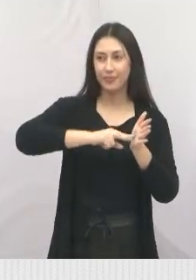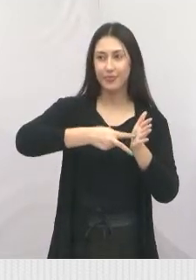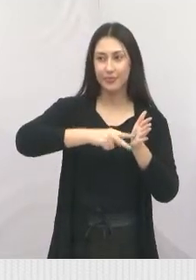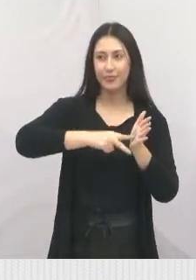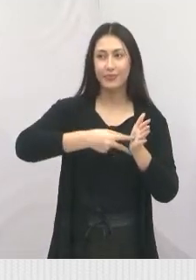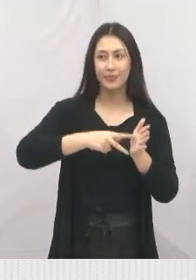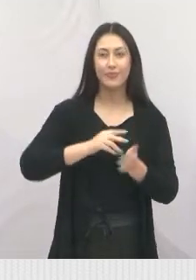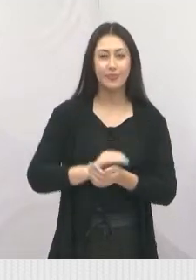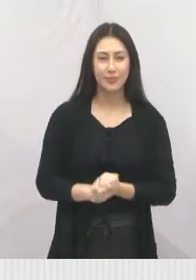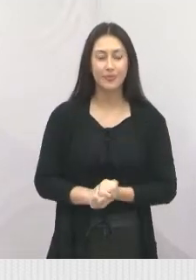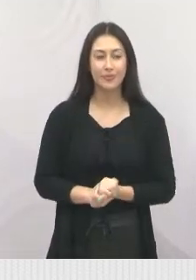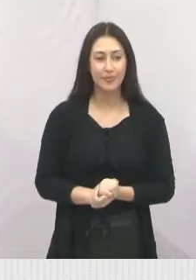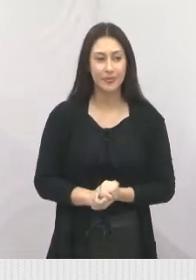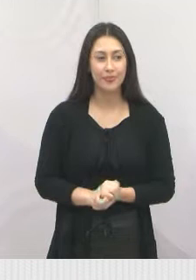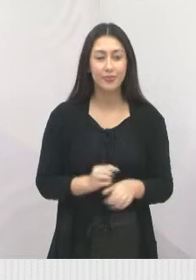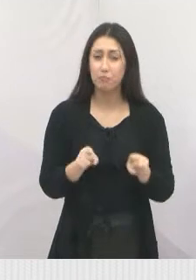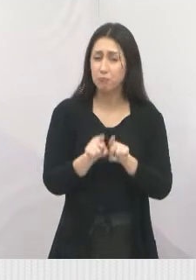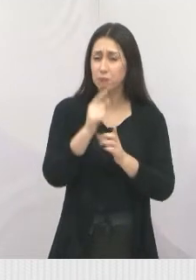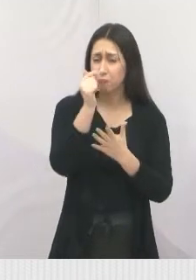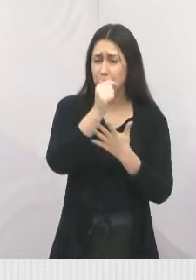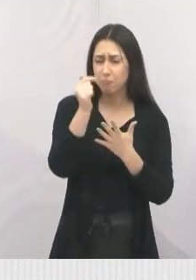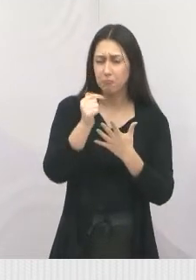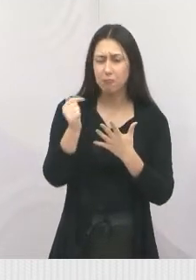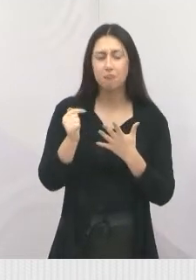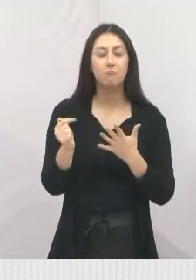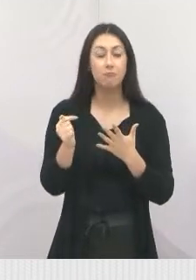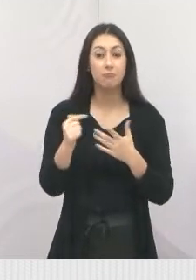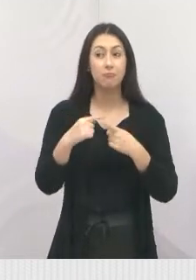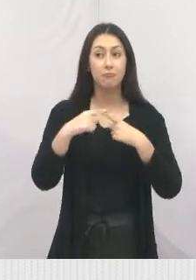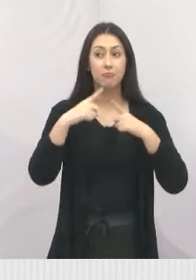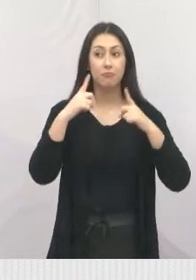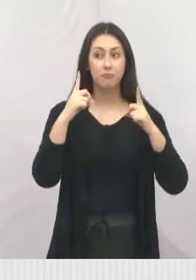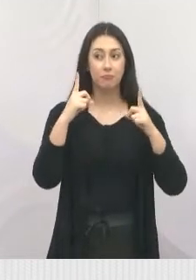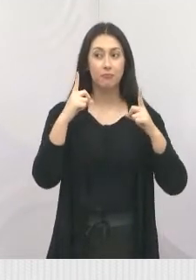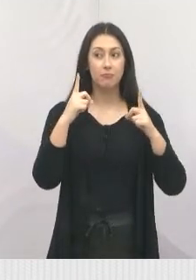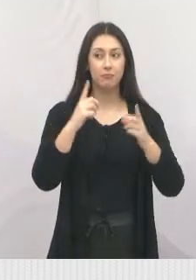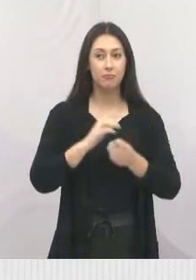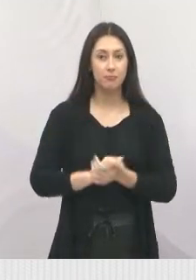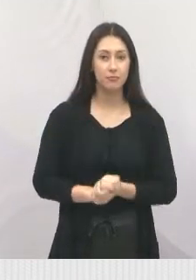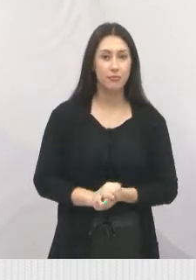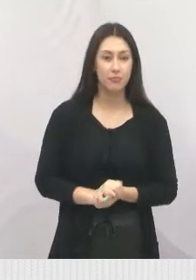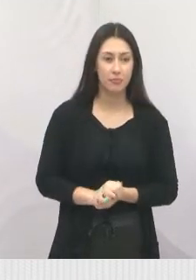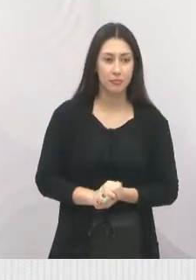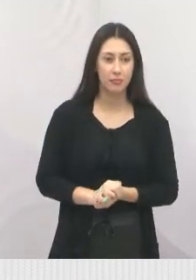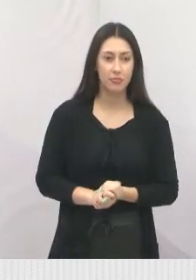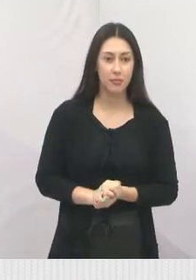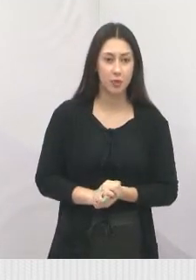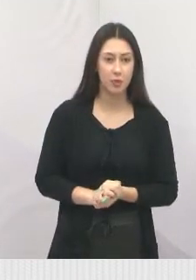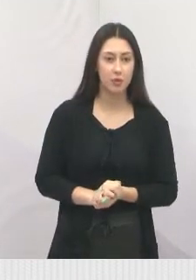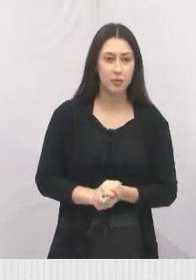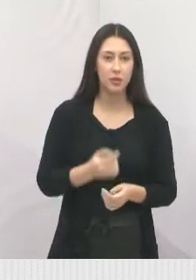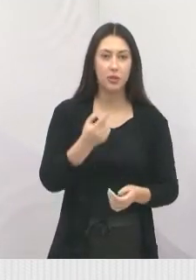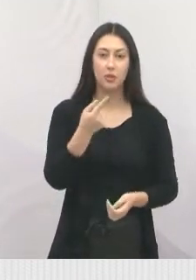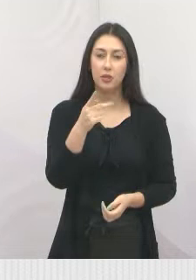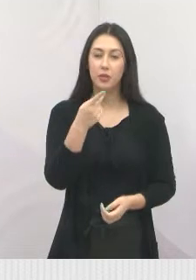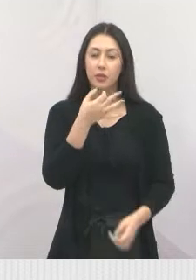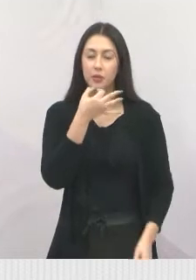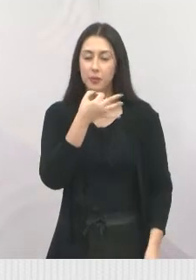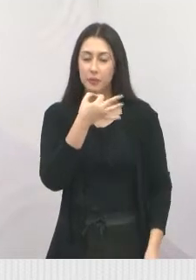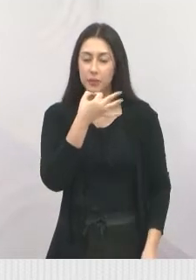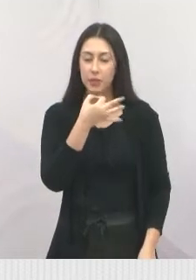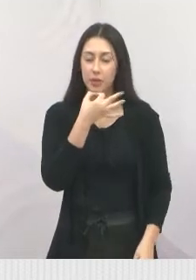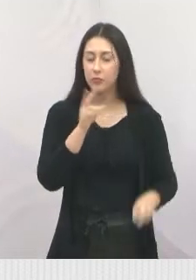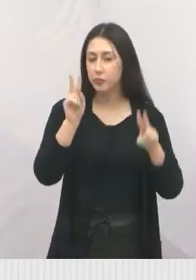sindicato, que também fará as suas colocações, mas aproveitem esse momento para dar a sua opinião e a sua sugestão